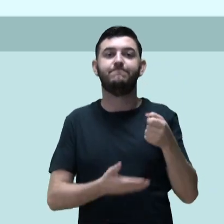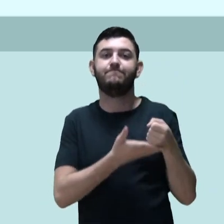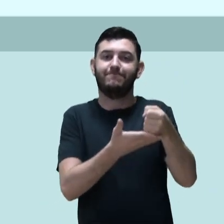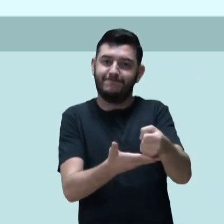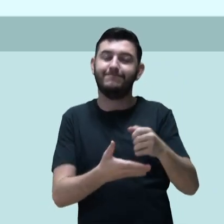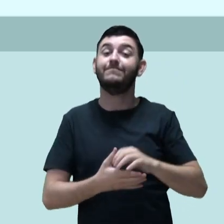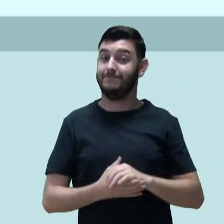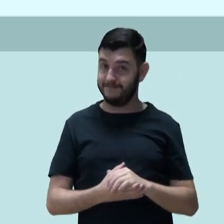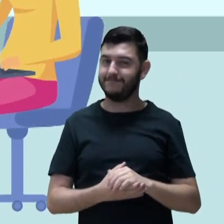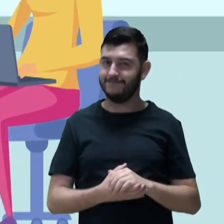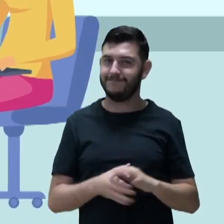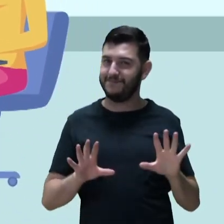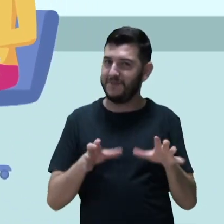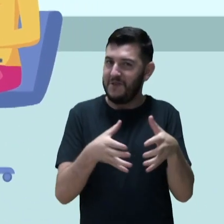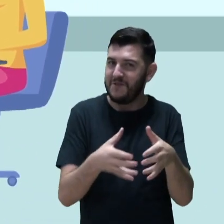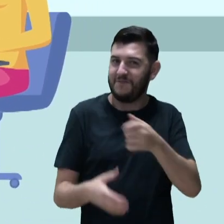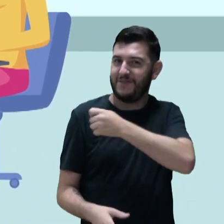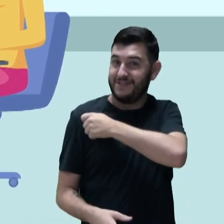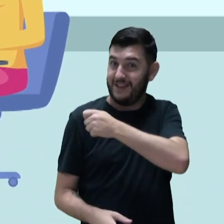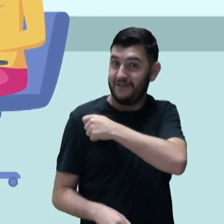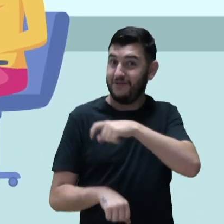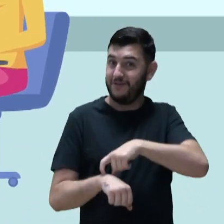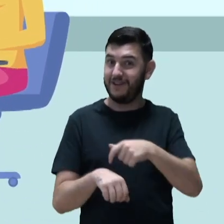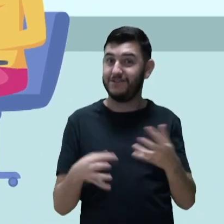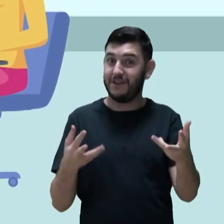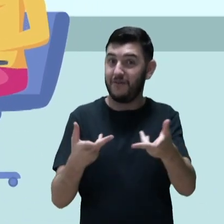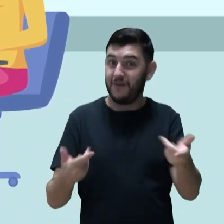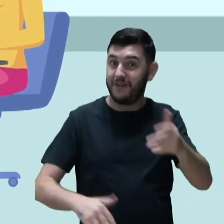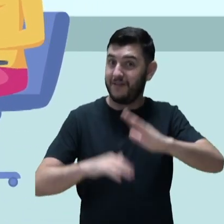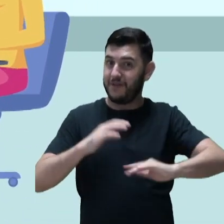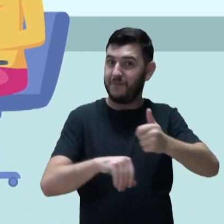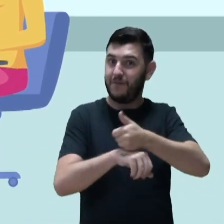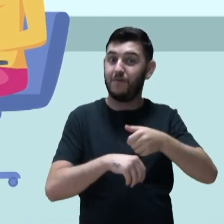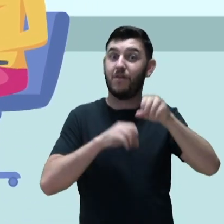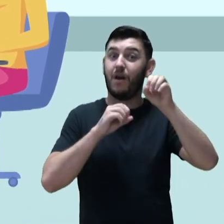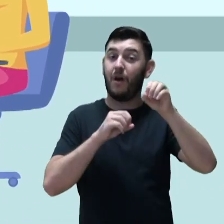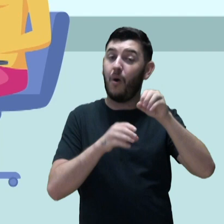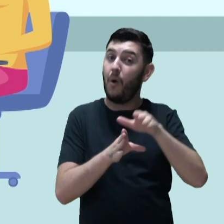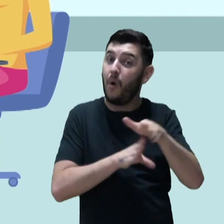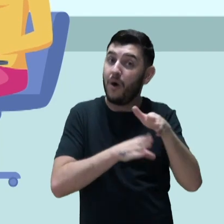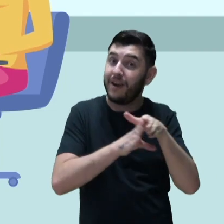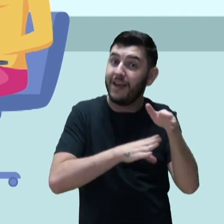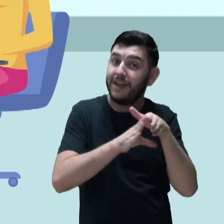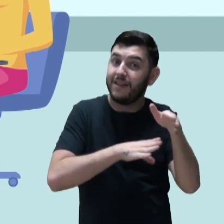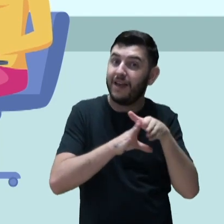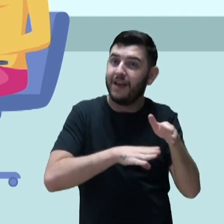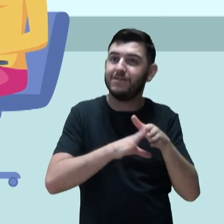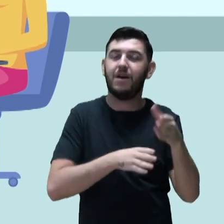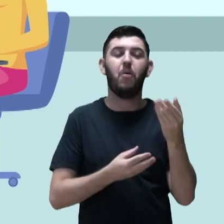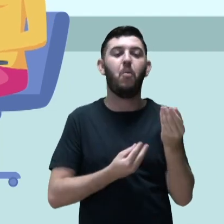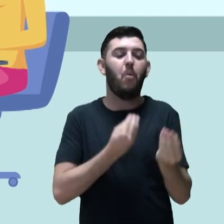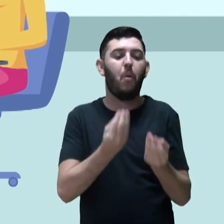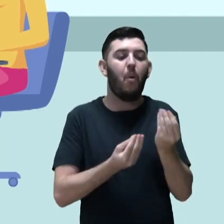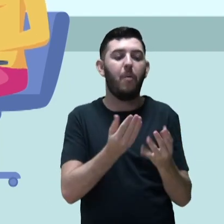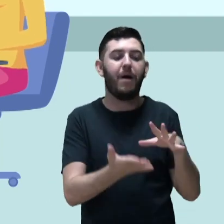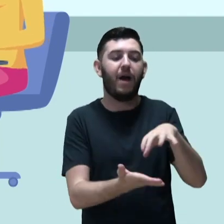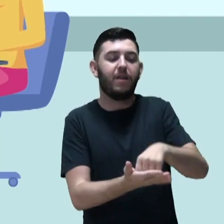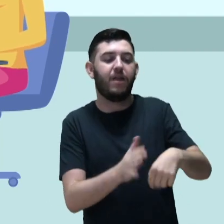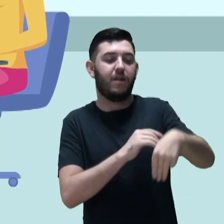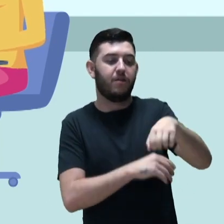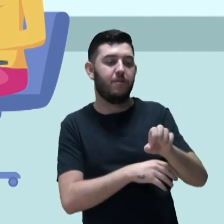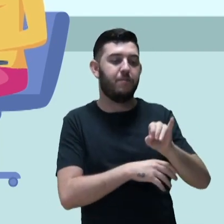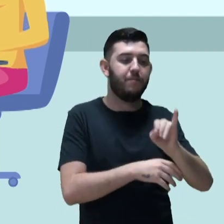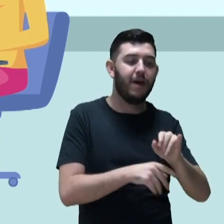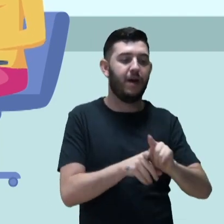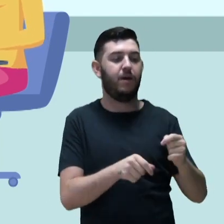estudantes, durante a qualificação profissional, terão orientações para sua formalização como microempreendedores e